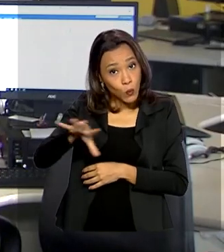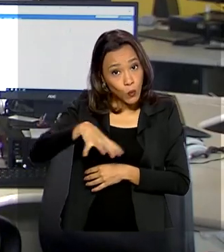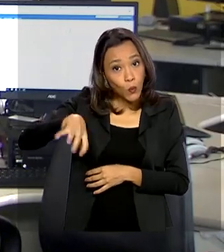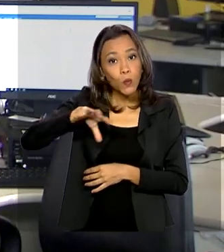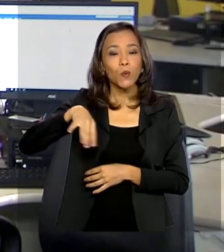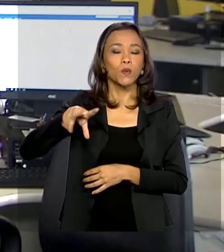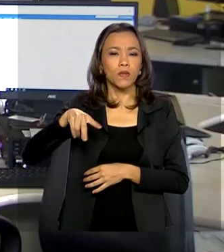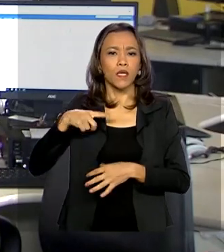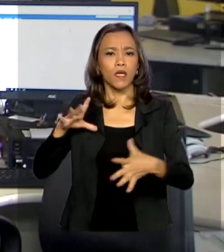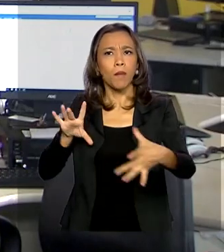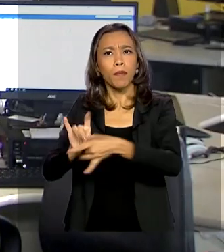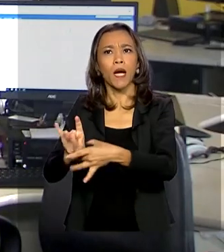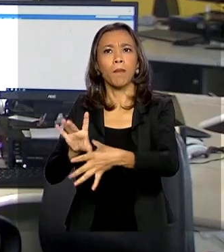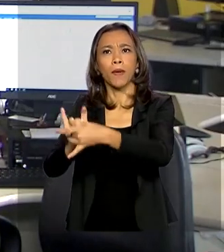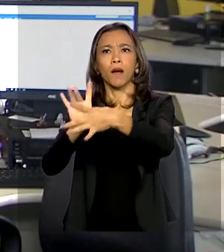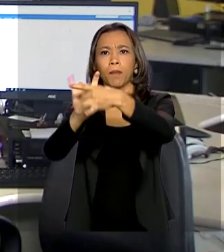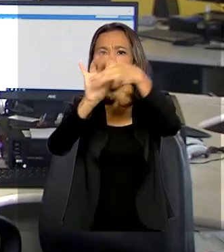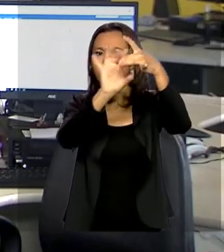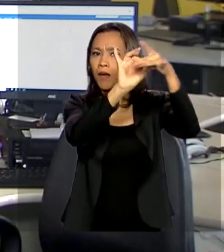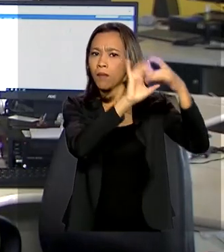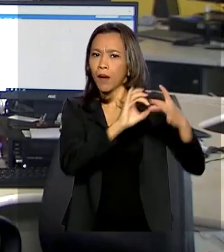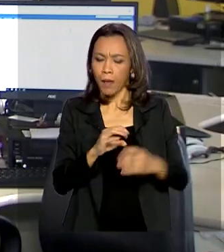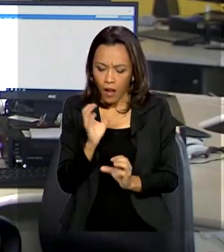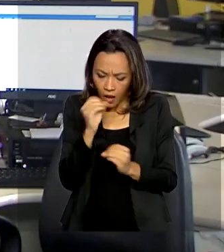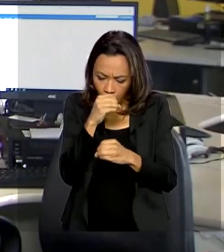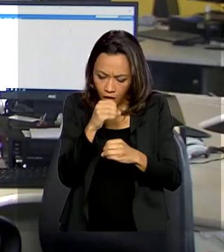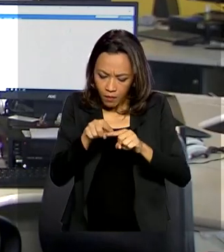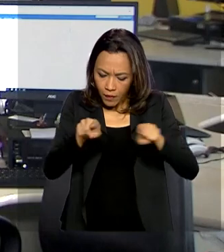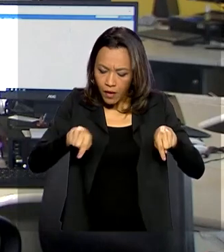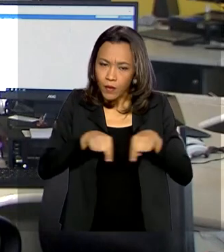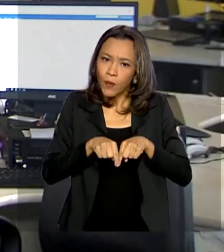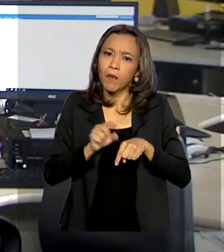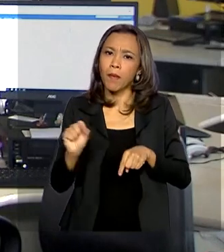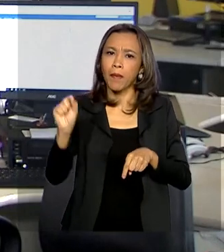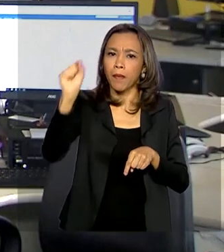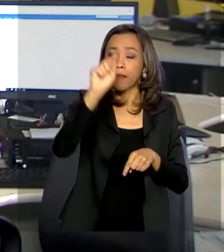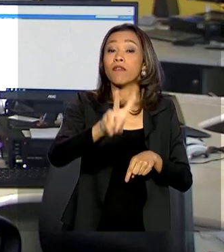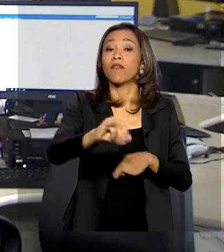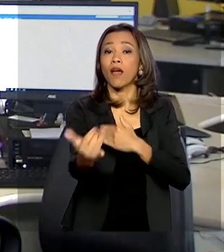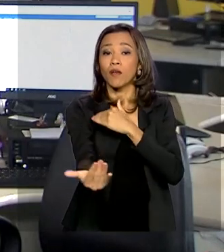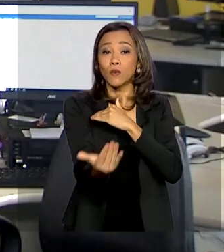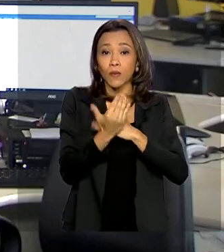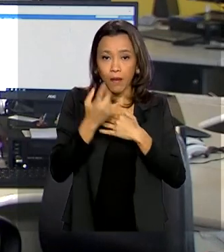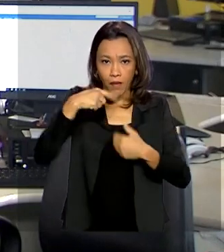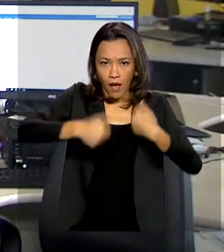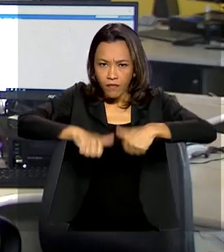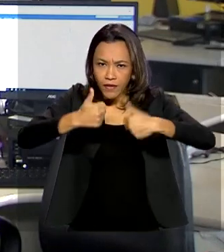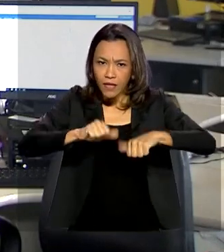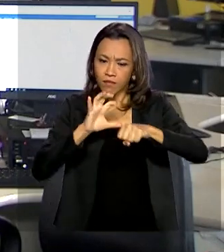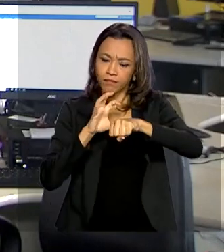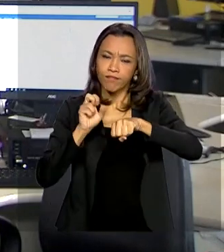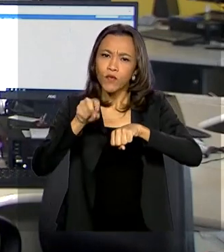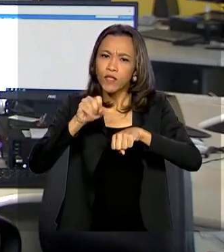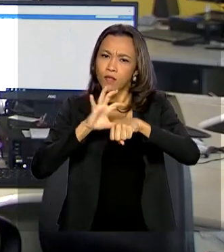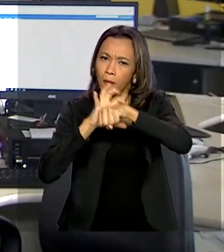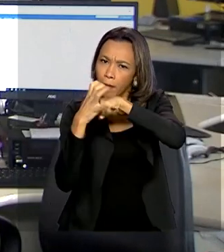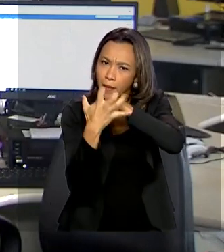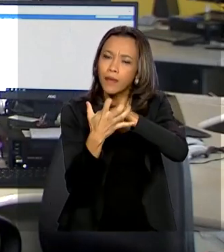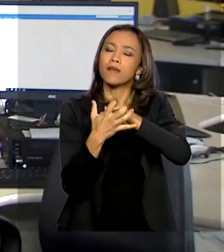estrutura, aliada com uma rede de laboratórios, será usada para ajudar na análise de testes do coronavírus. A expectativa é de que